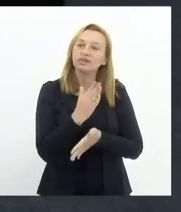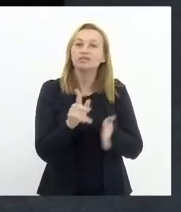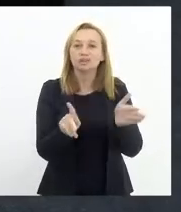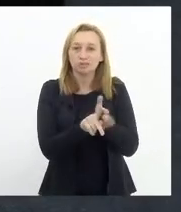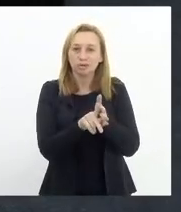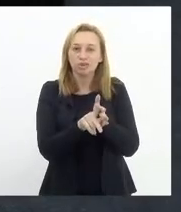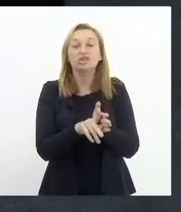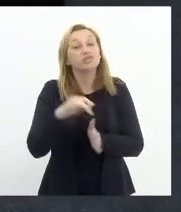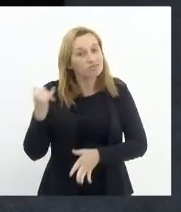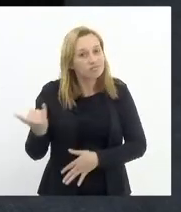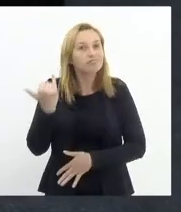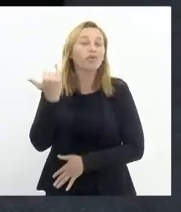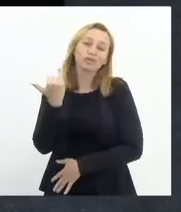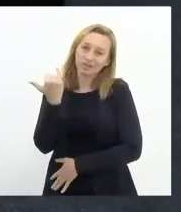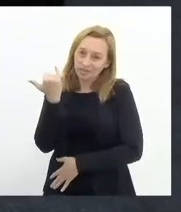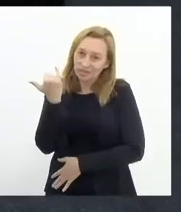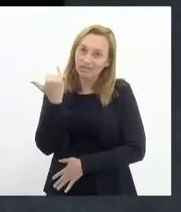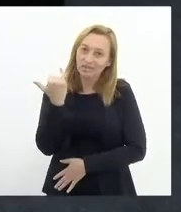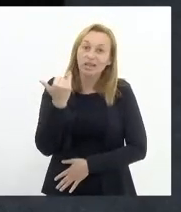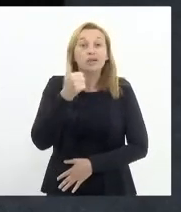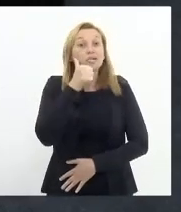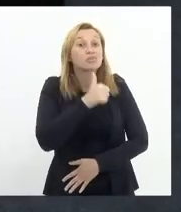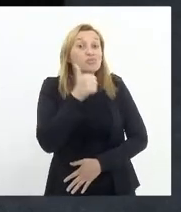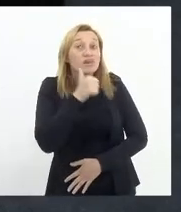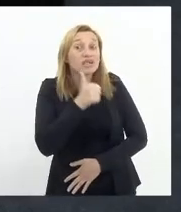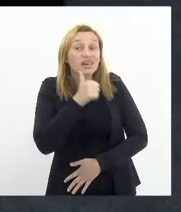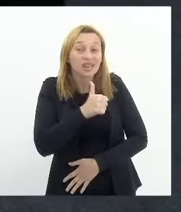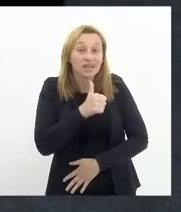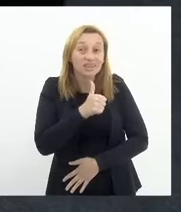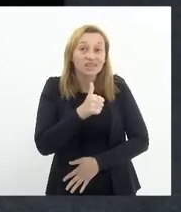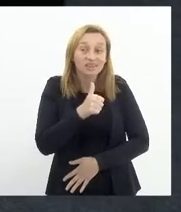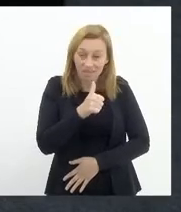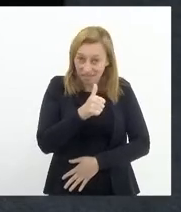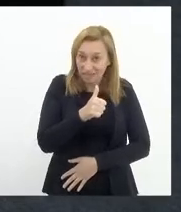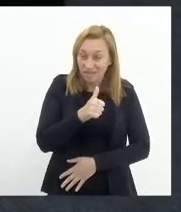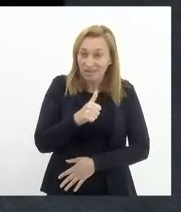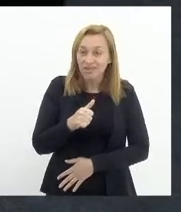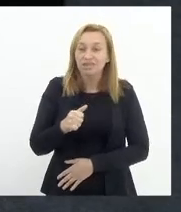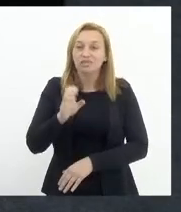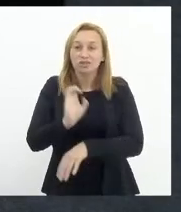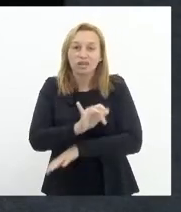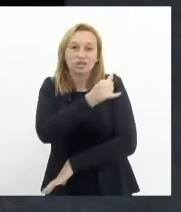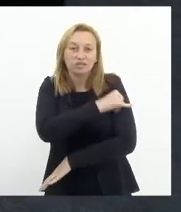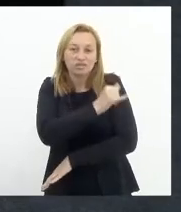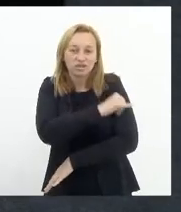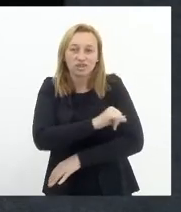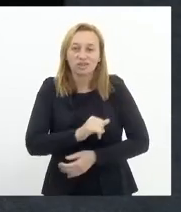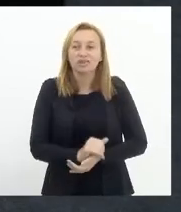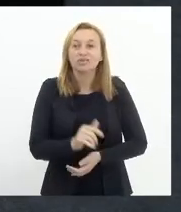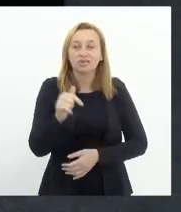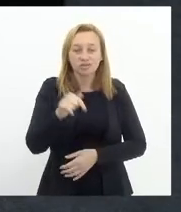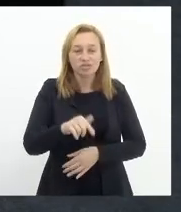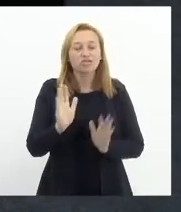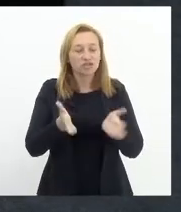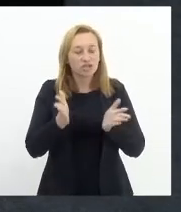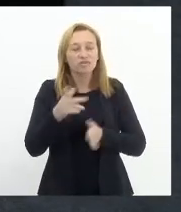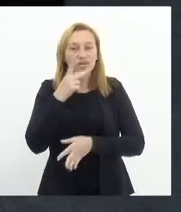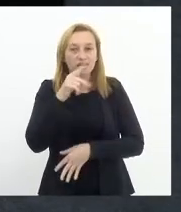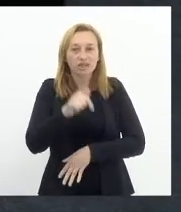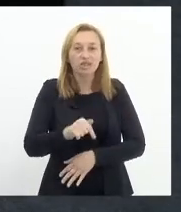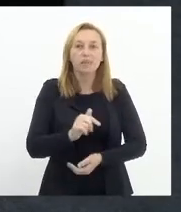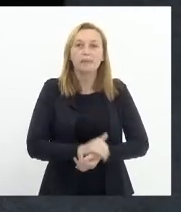projeto tão importante para as mulheres mais tecnomenizadas no Estado do nosso Rio de Janeiro. Como aqui já tinha trazido,